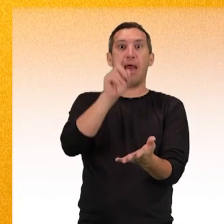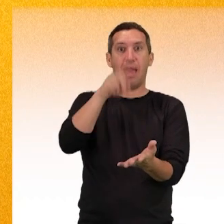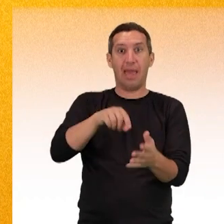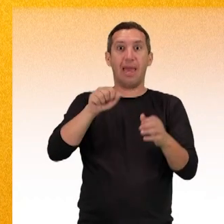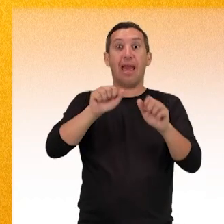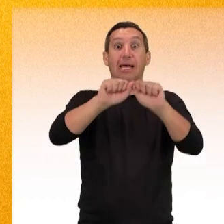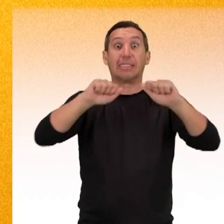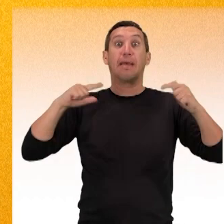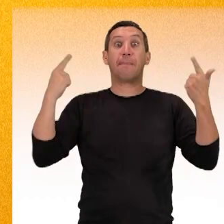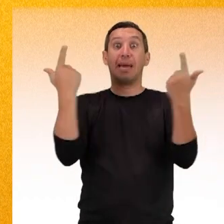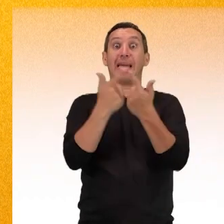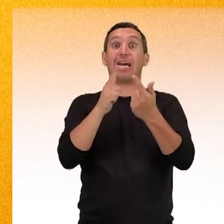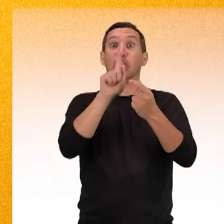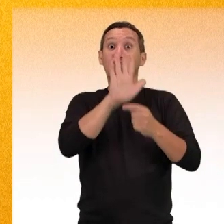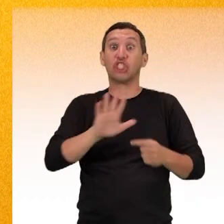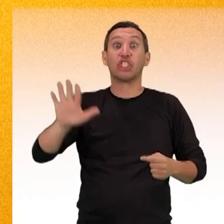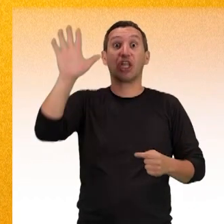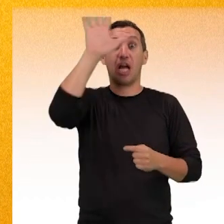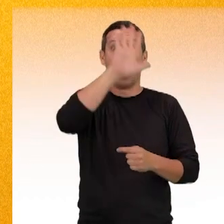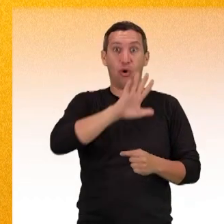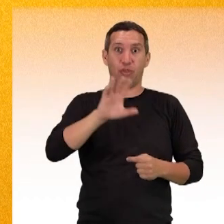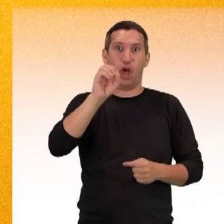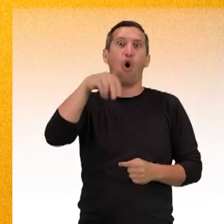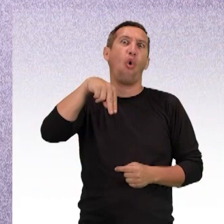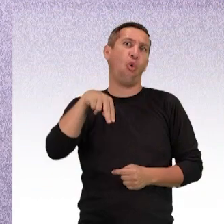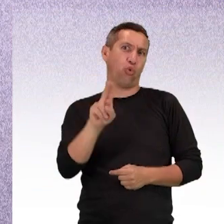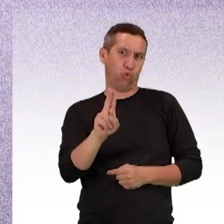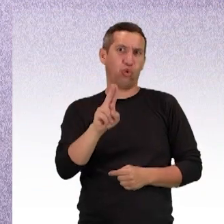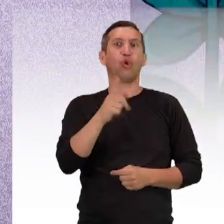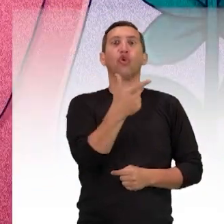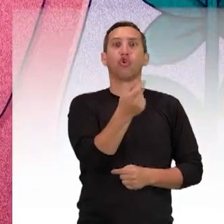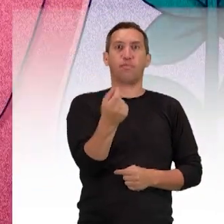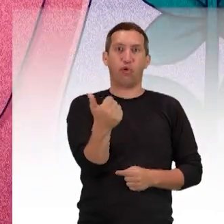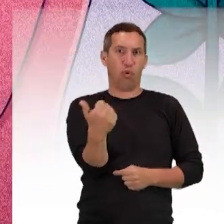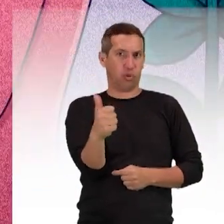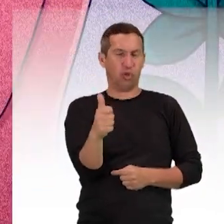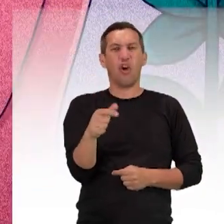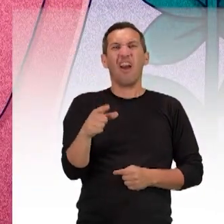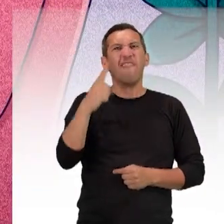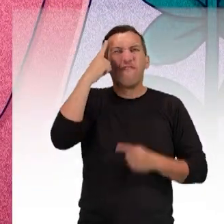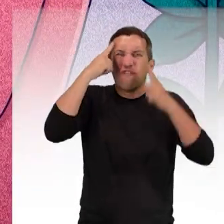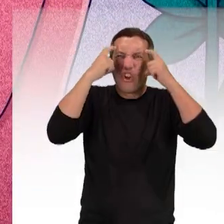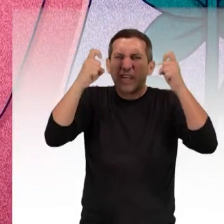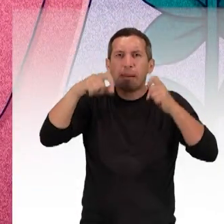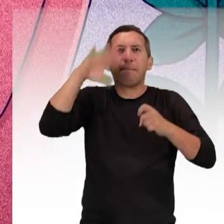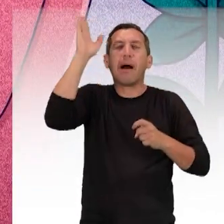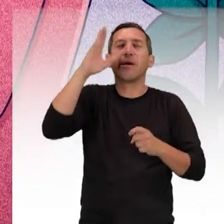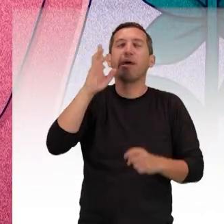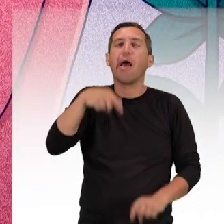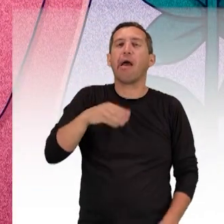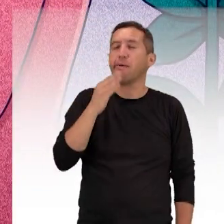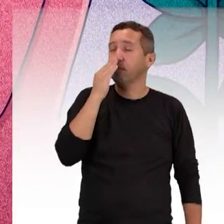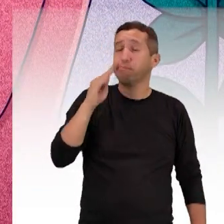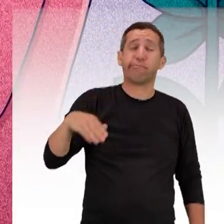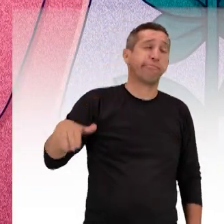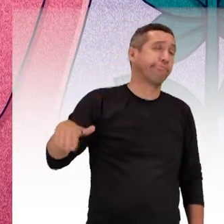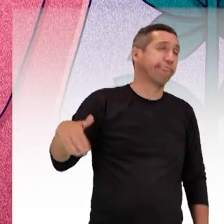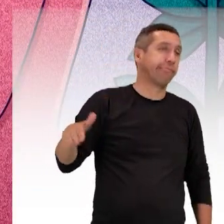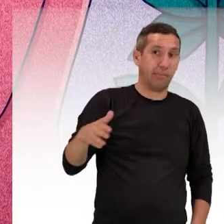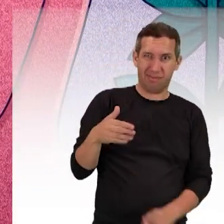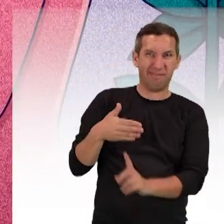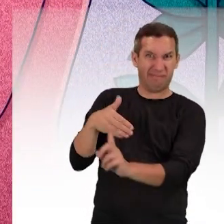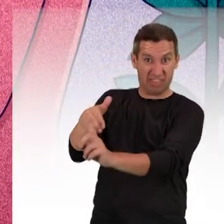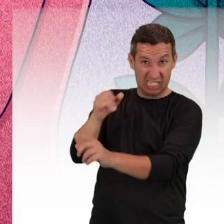reconhecido pela Assembleia Geral das Nações Unidas em 2011. A violência mais comum é a negligência,